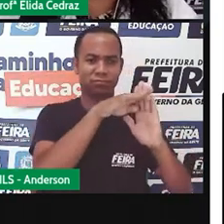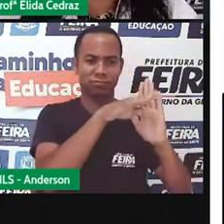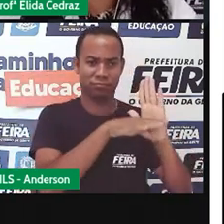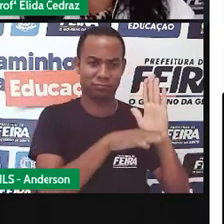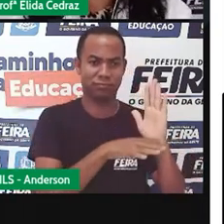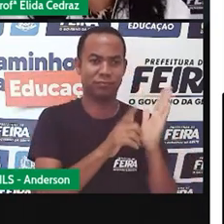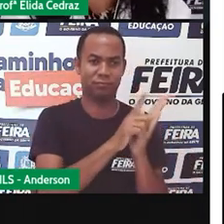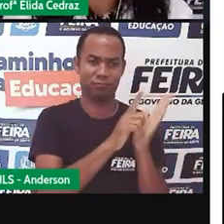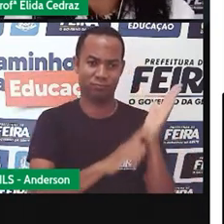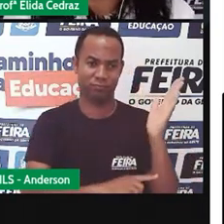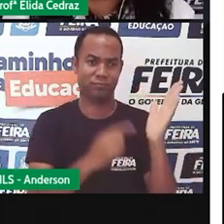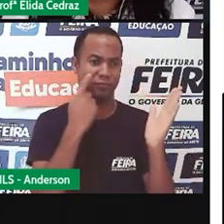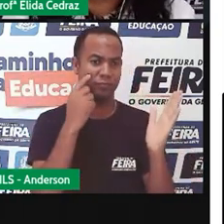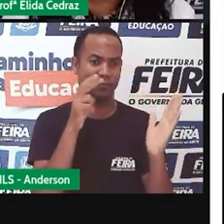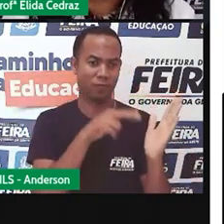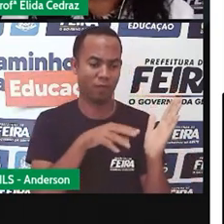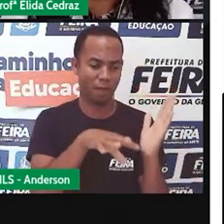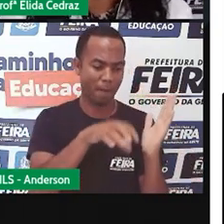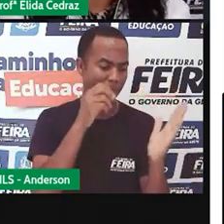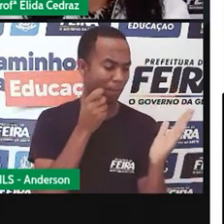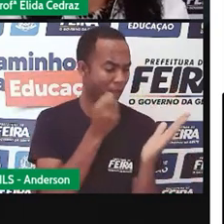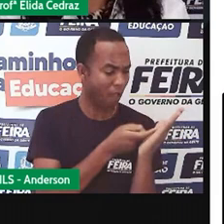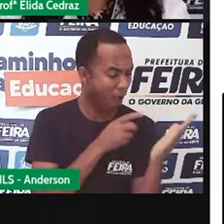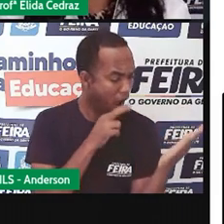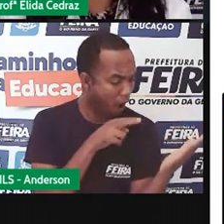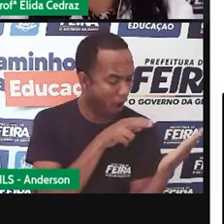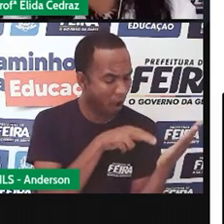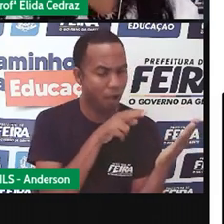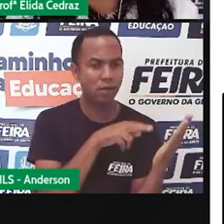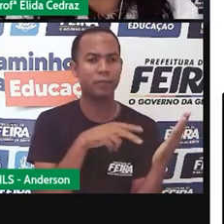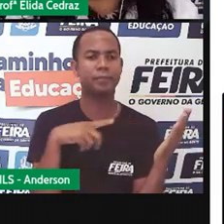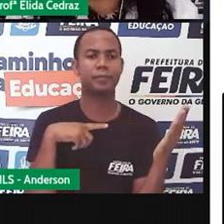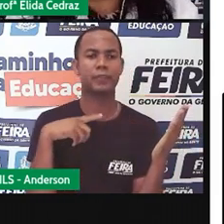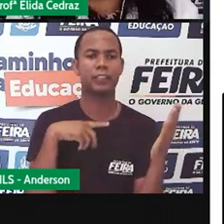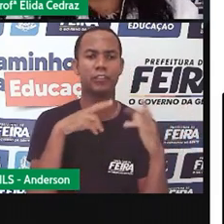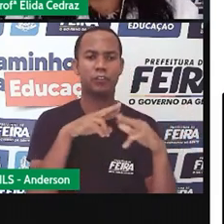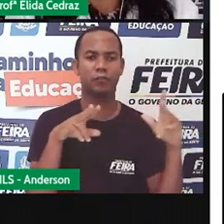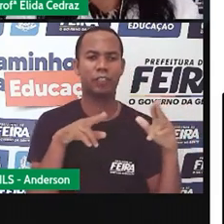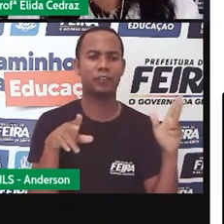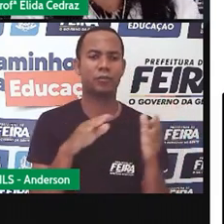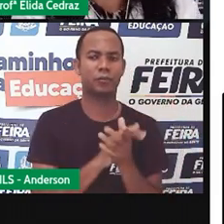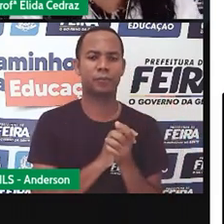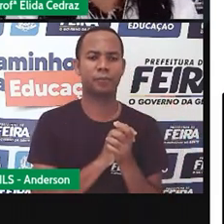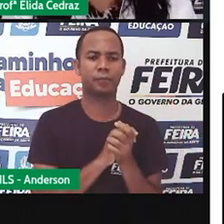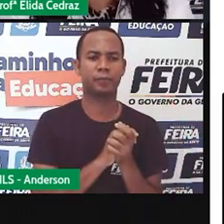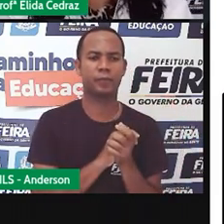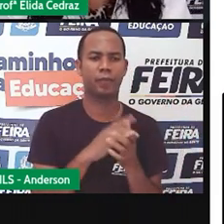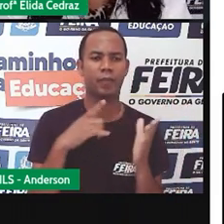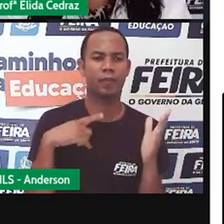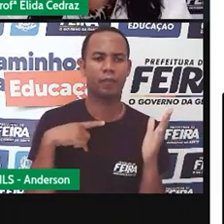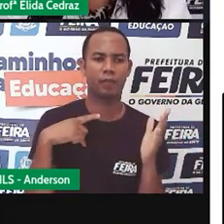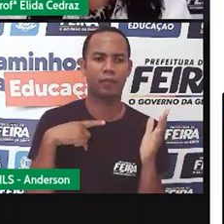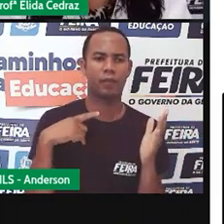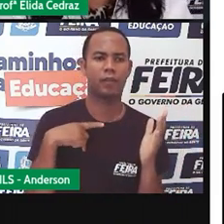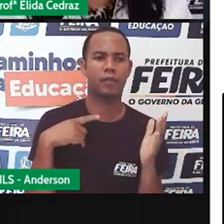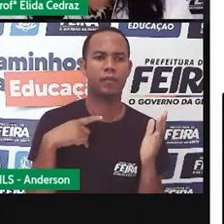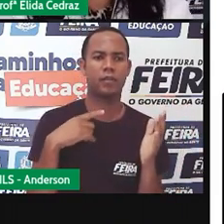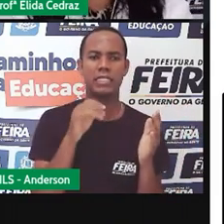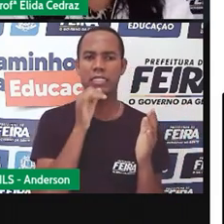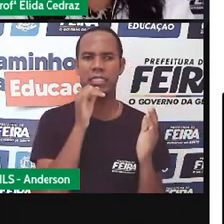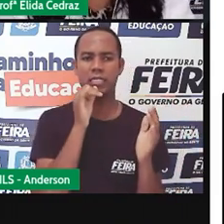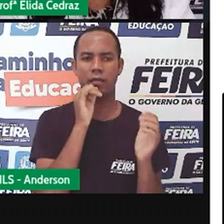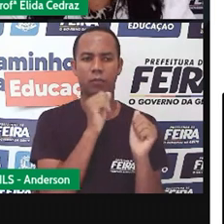do jornal que você adquiriu. Existem jornais que são completos. Tem o caderno esportivo,